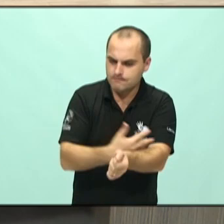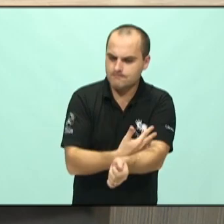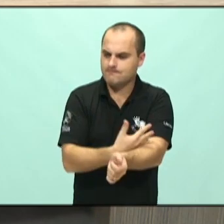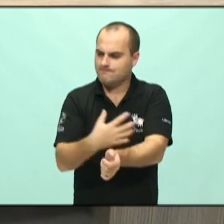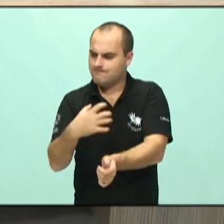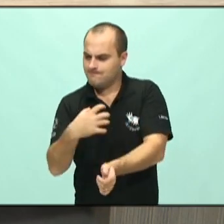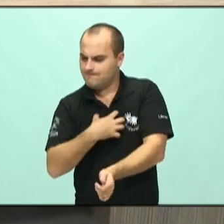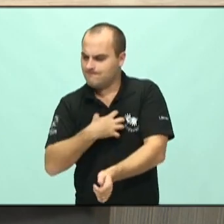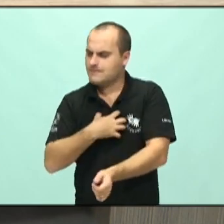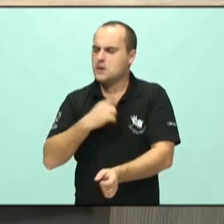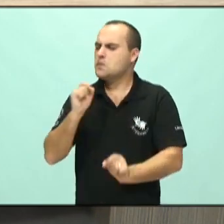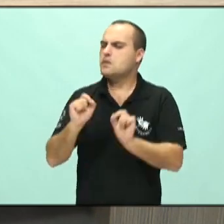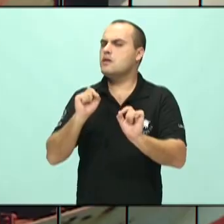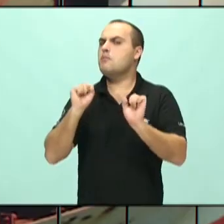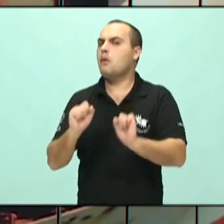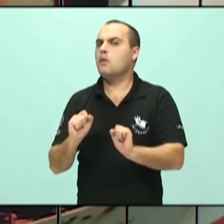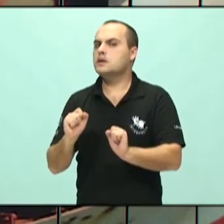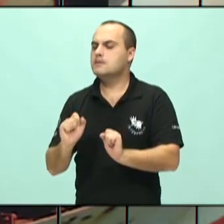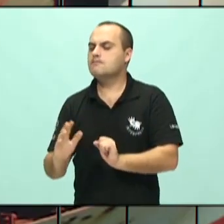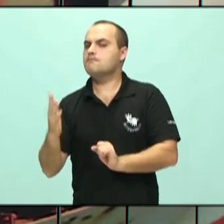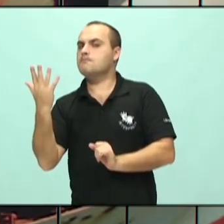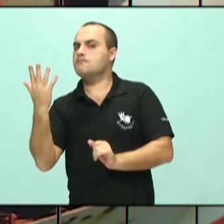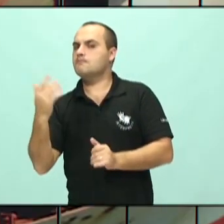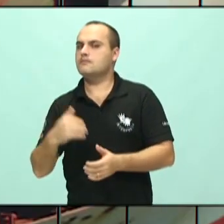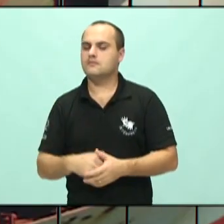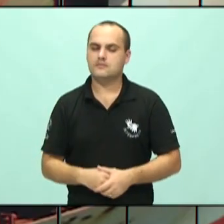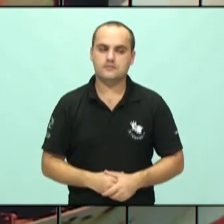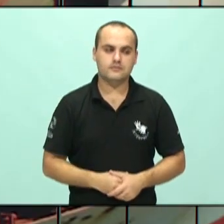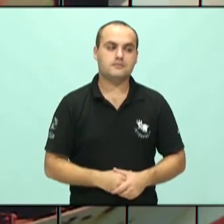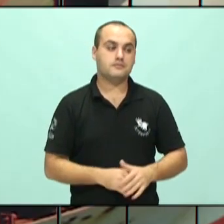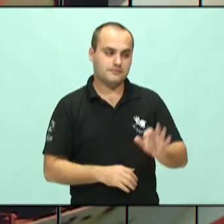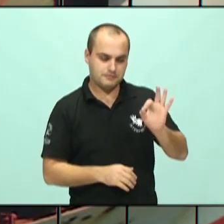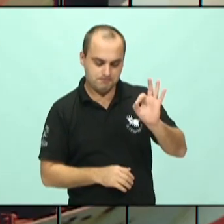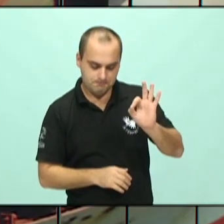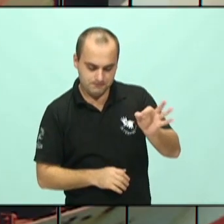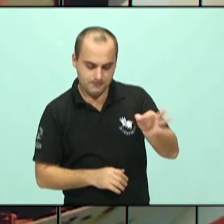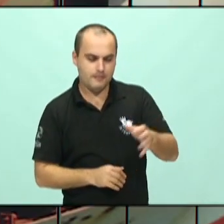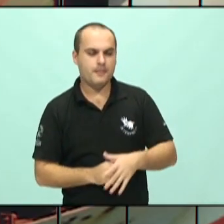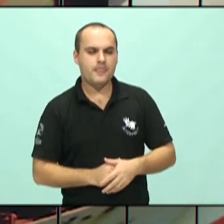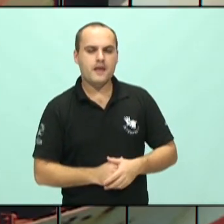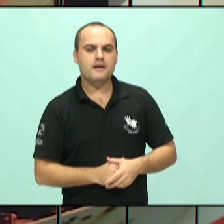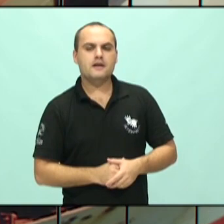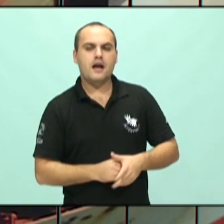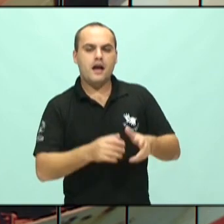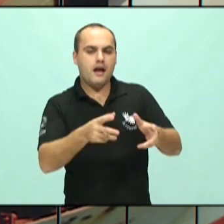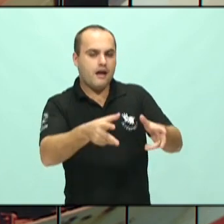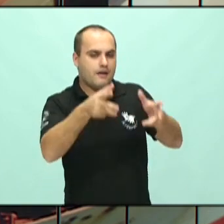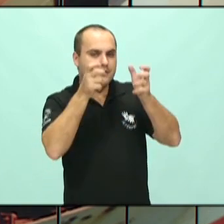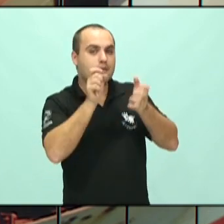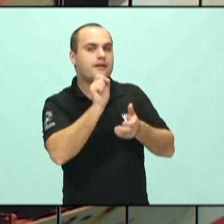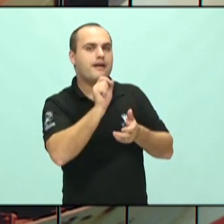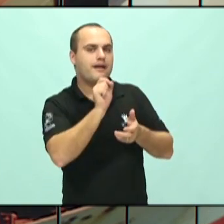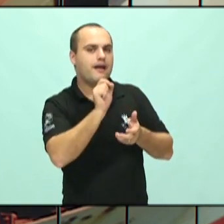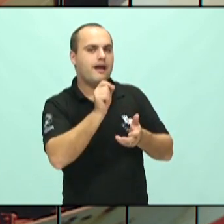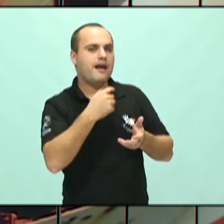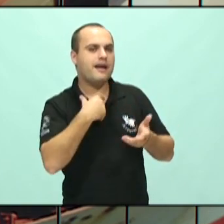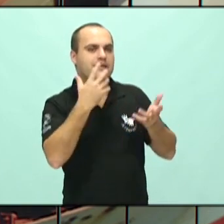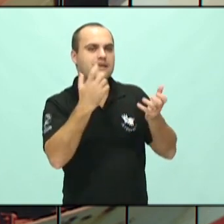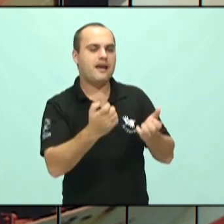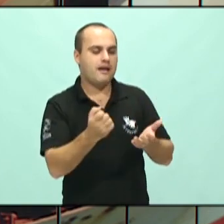Quais são essas causas? A gente observa que hoje nós vivemos querendo controlar tudo.